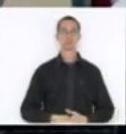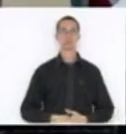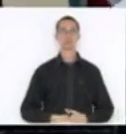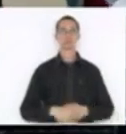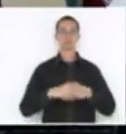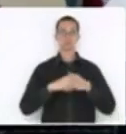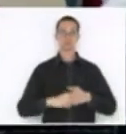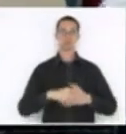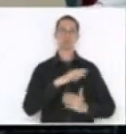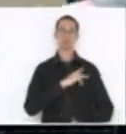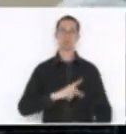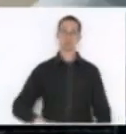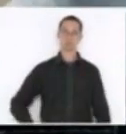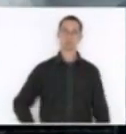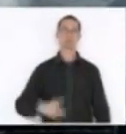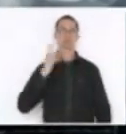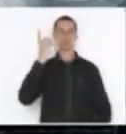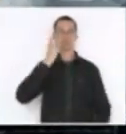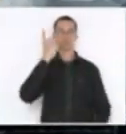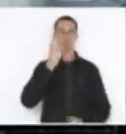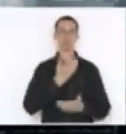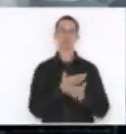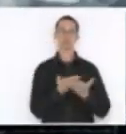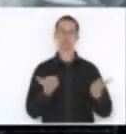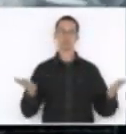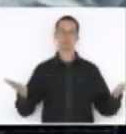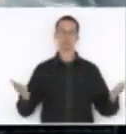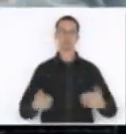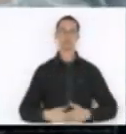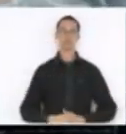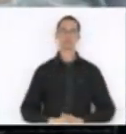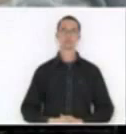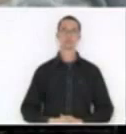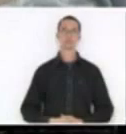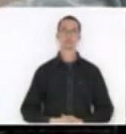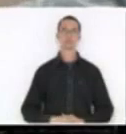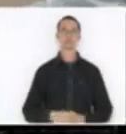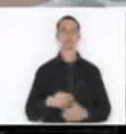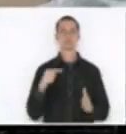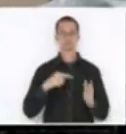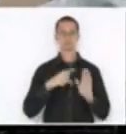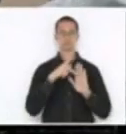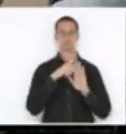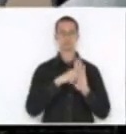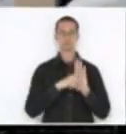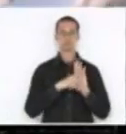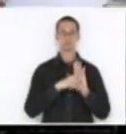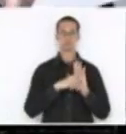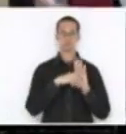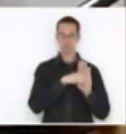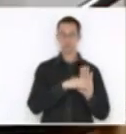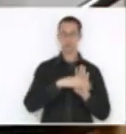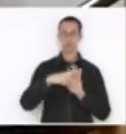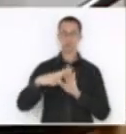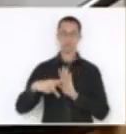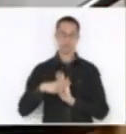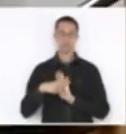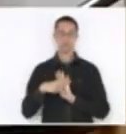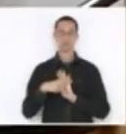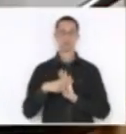Parlamentares, esta medida provisória, ela